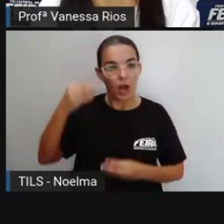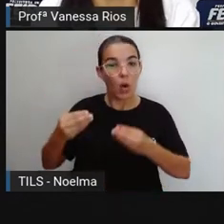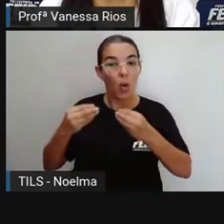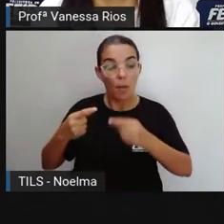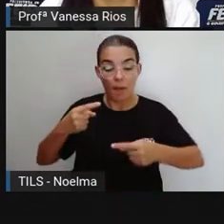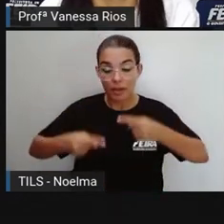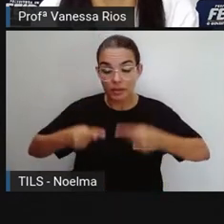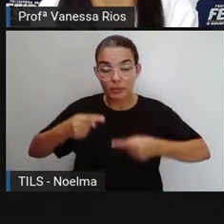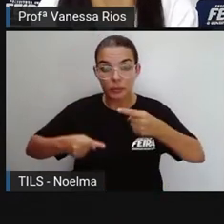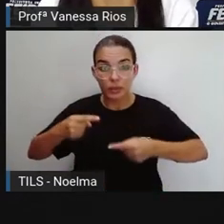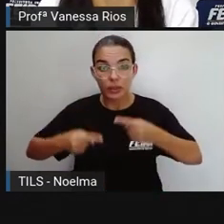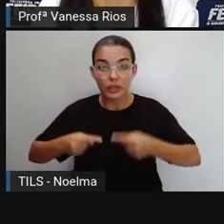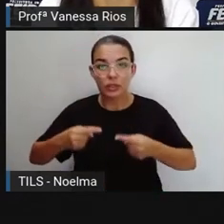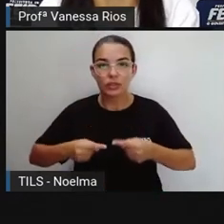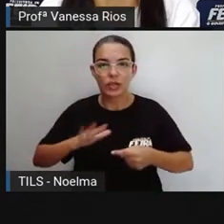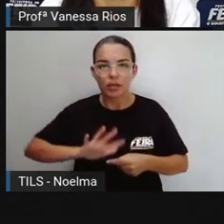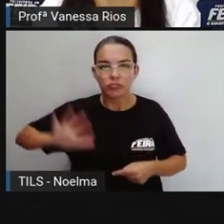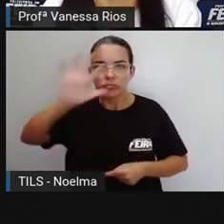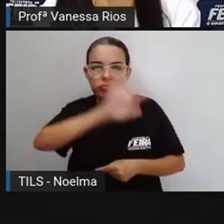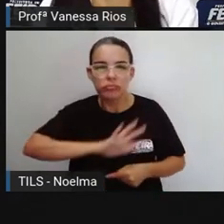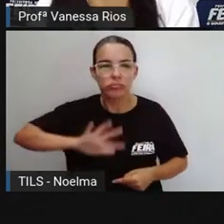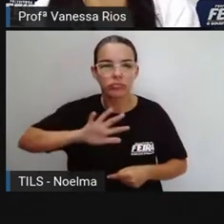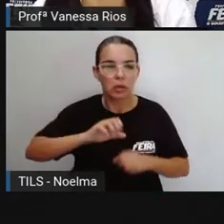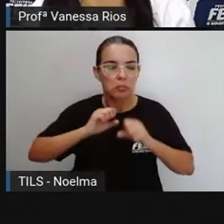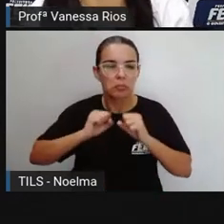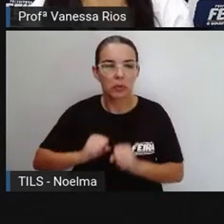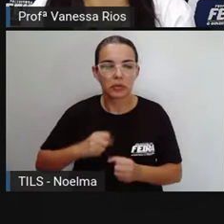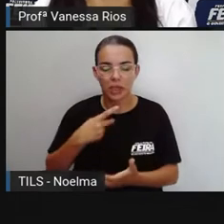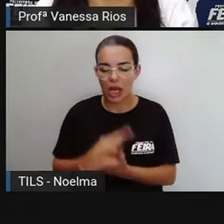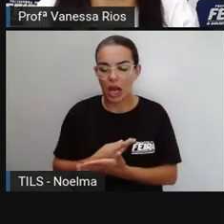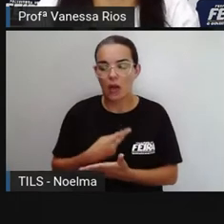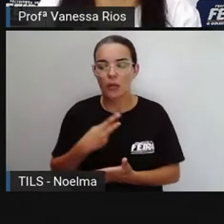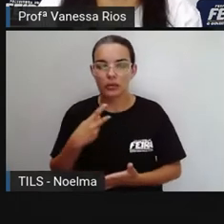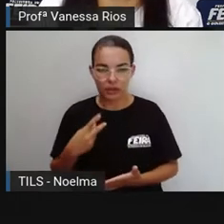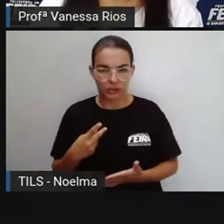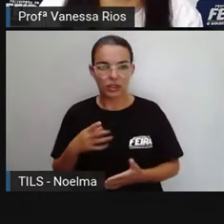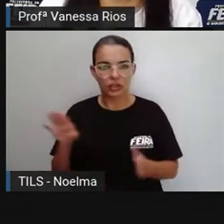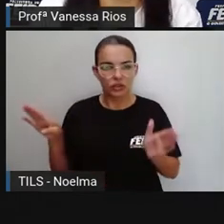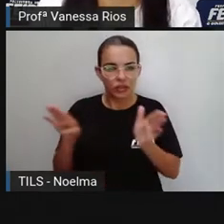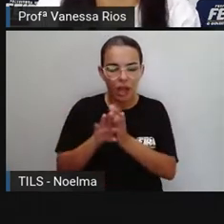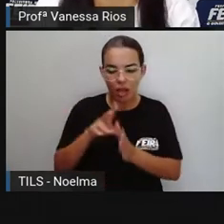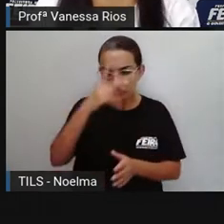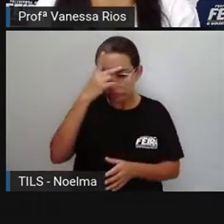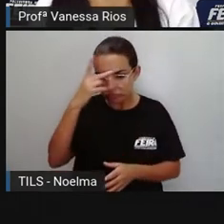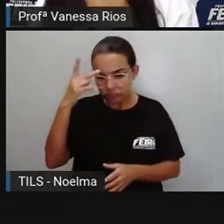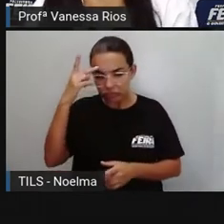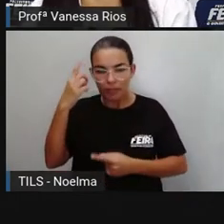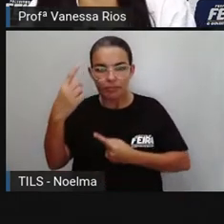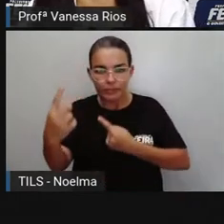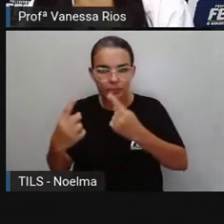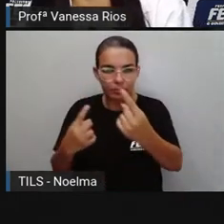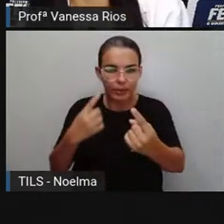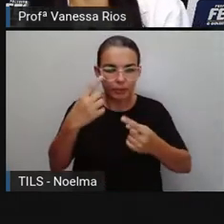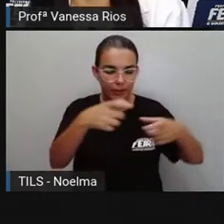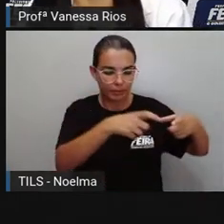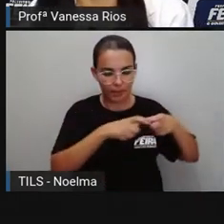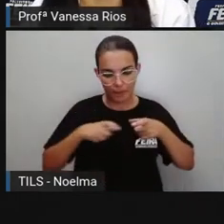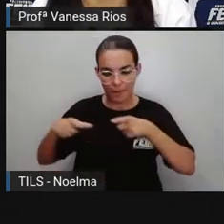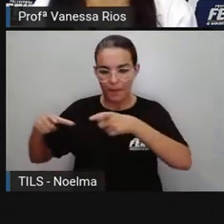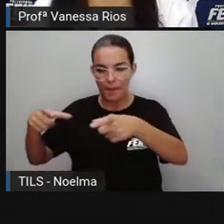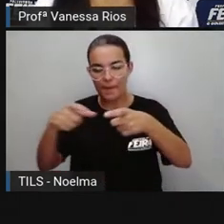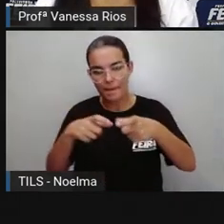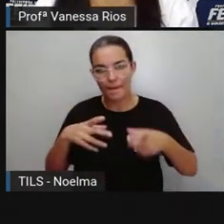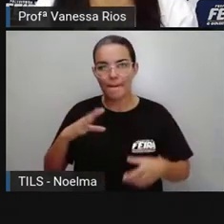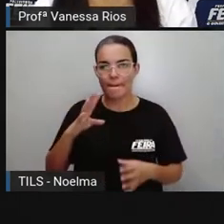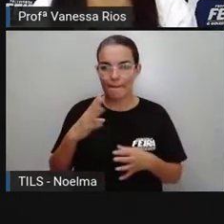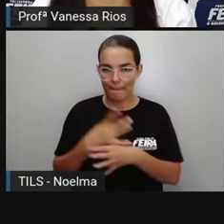públicas, como é que as ações, elas vão conseguir chegar até as pessoas em determinados pontos da cidade.